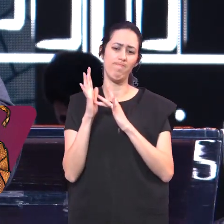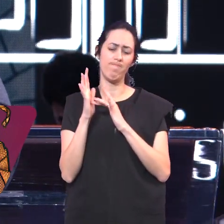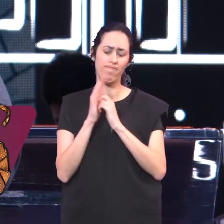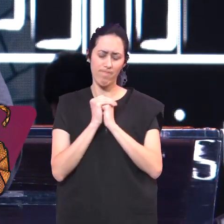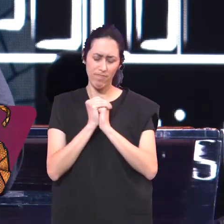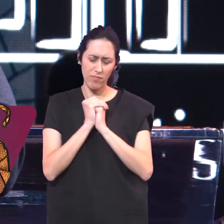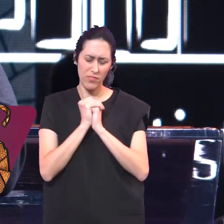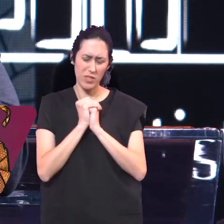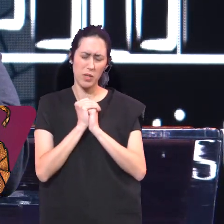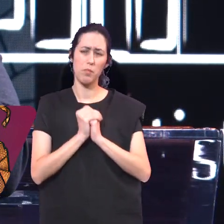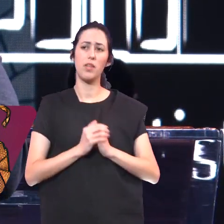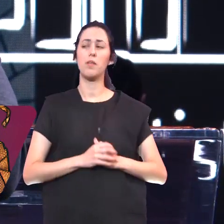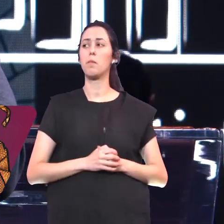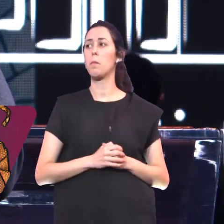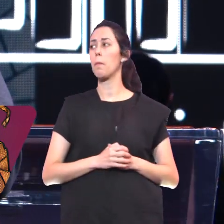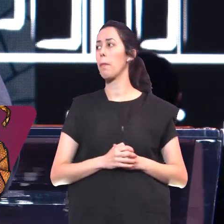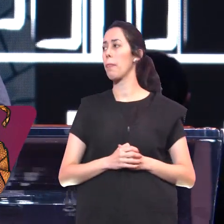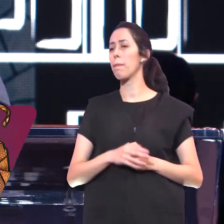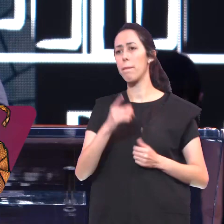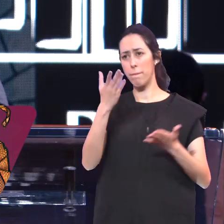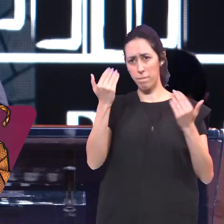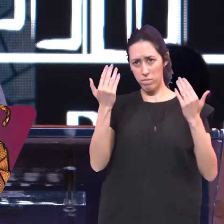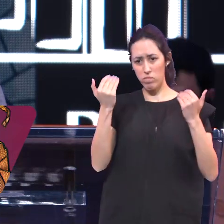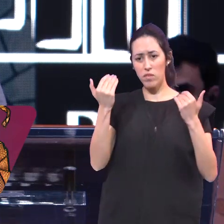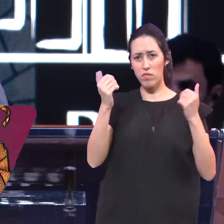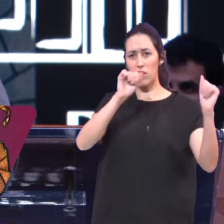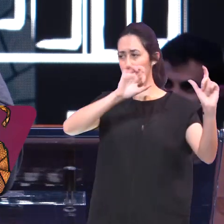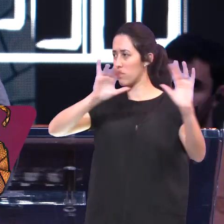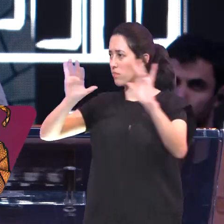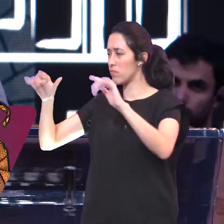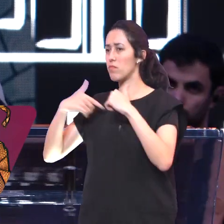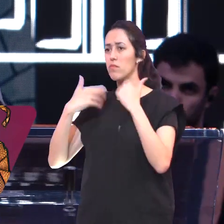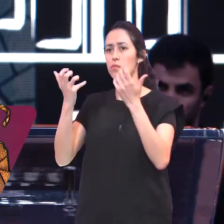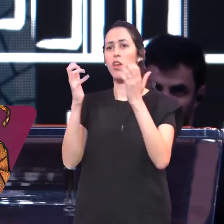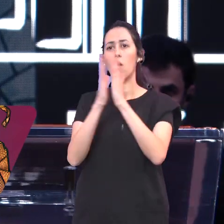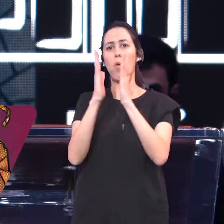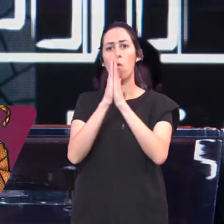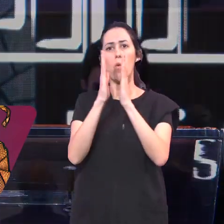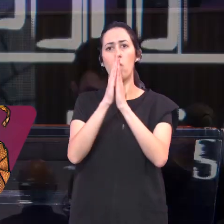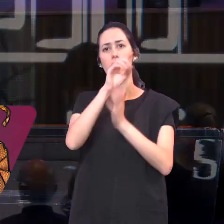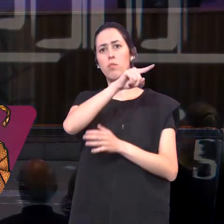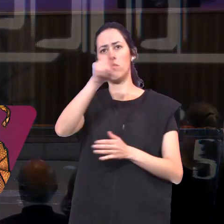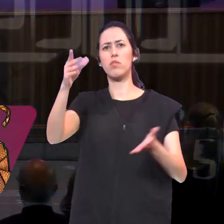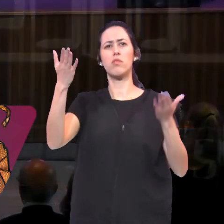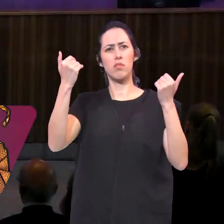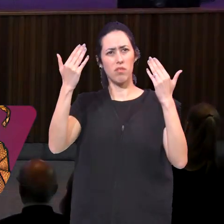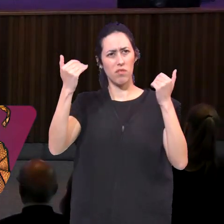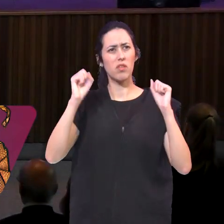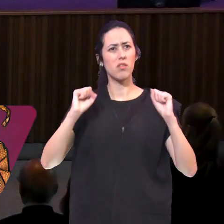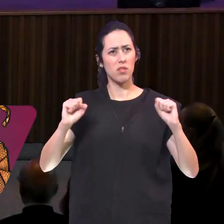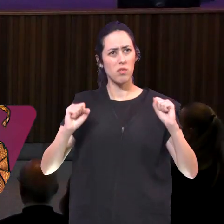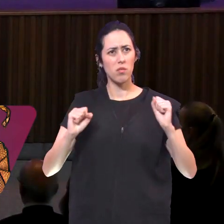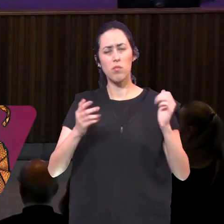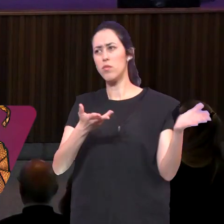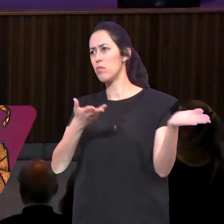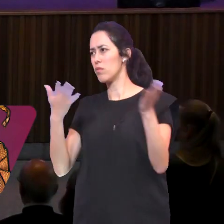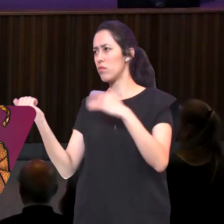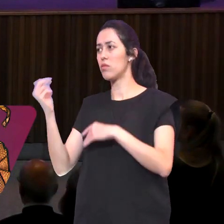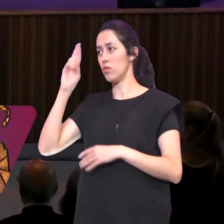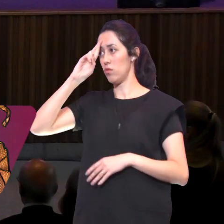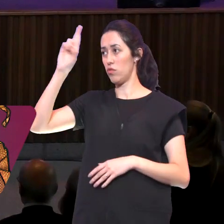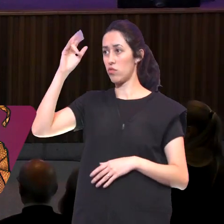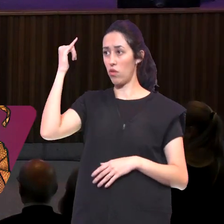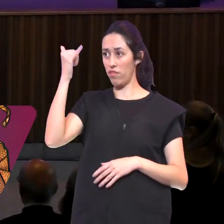Amém Deixe o seu lugar E venha Eu quero orar Junto com você Por favor Pode vir agora Se o Senhor Falou com você